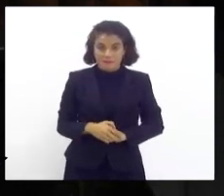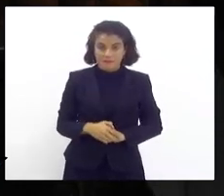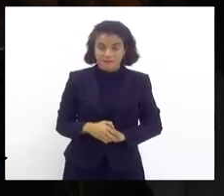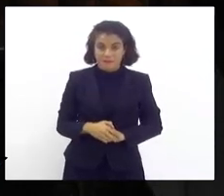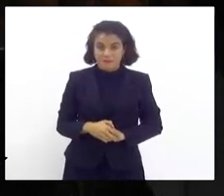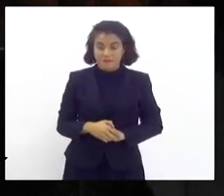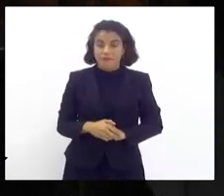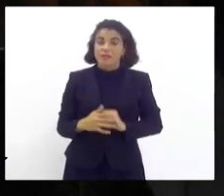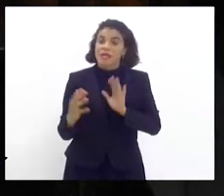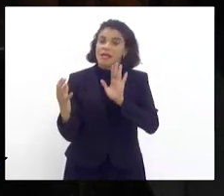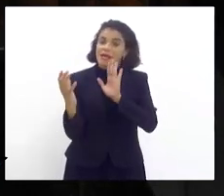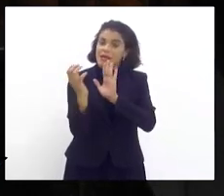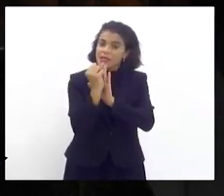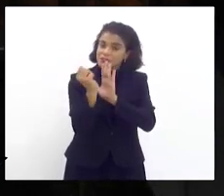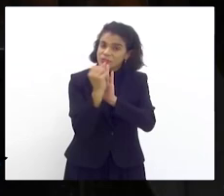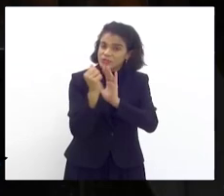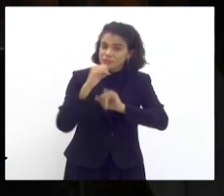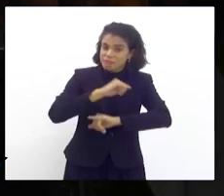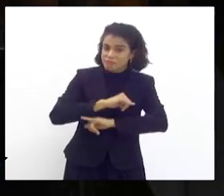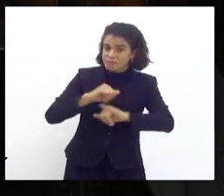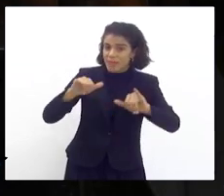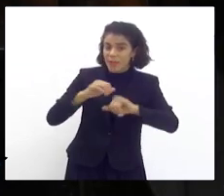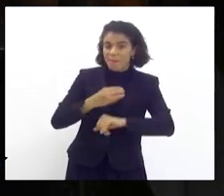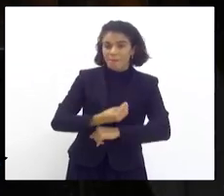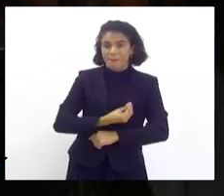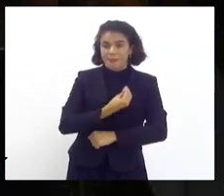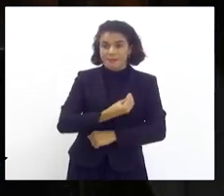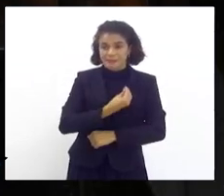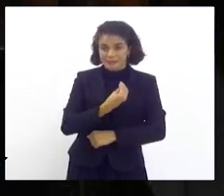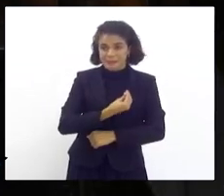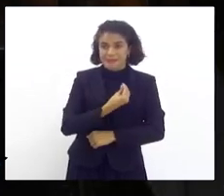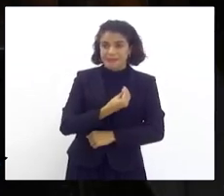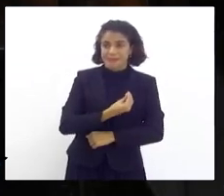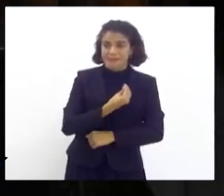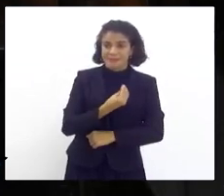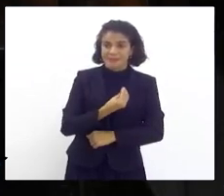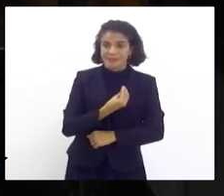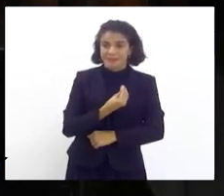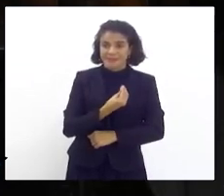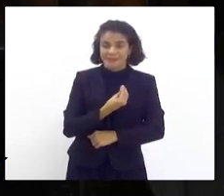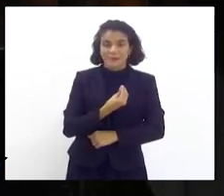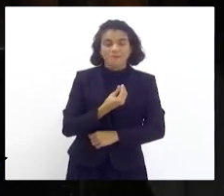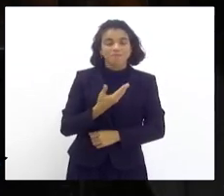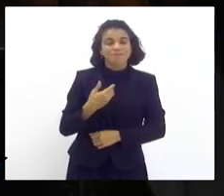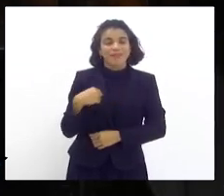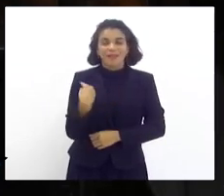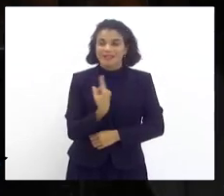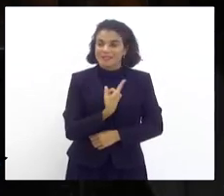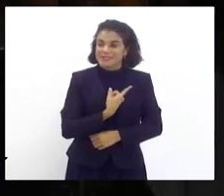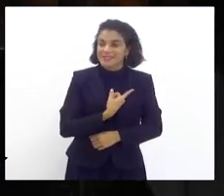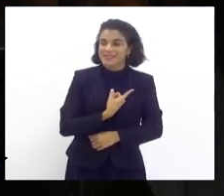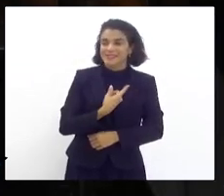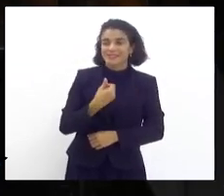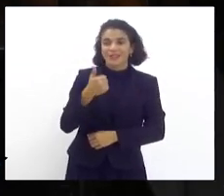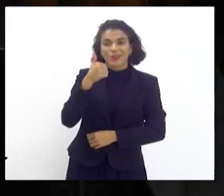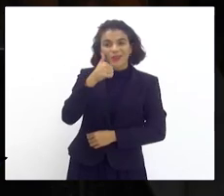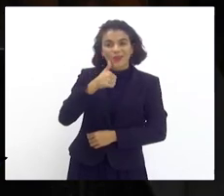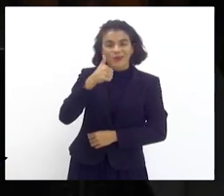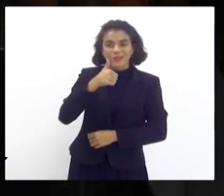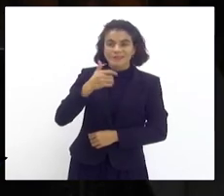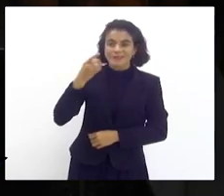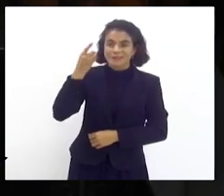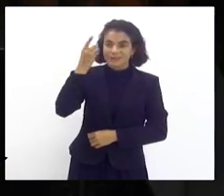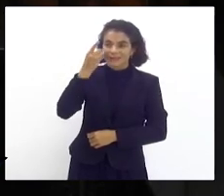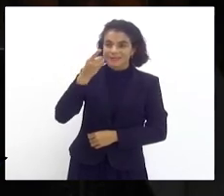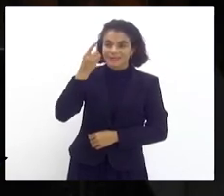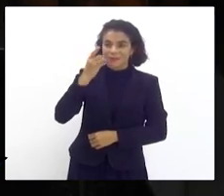registrando aqui a presença da nossa deputada